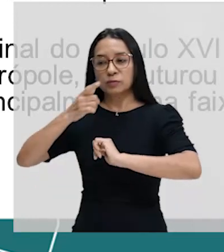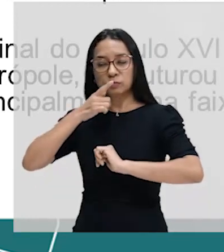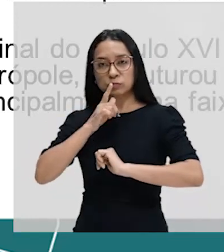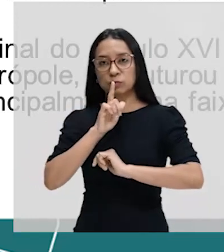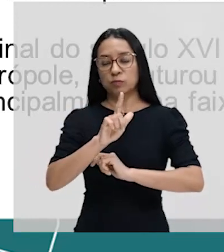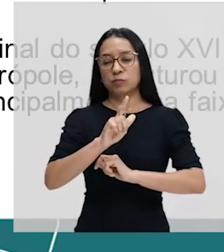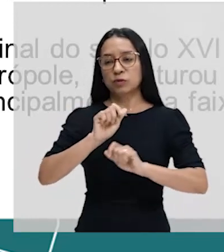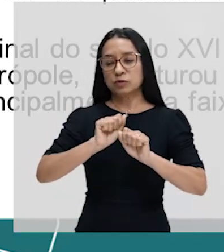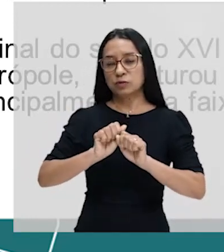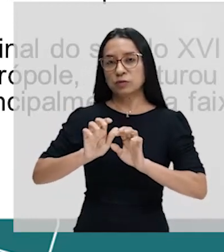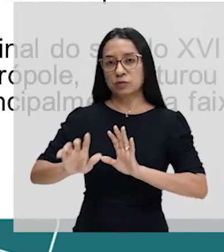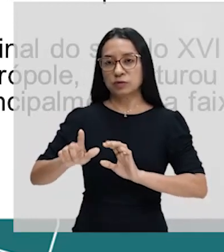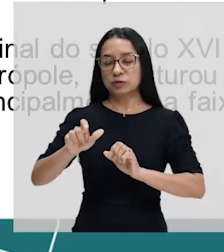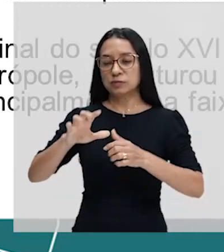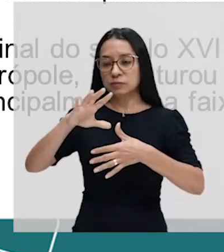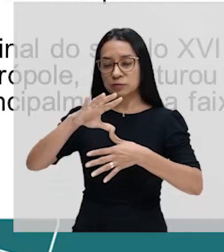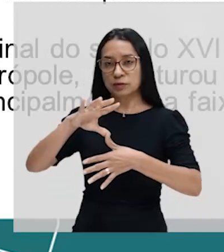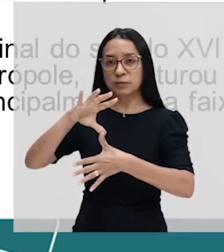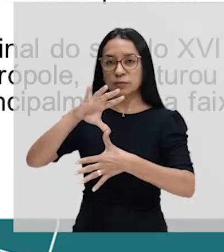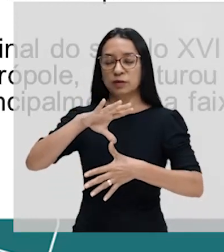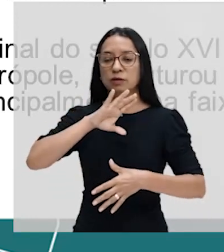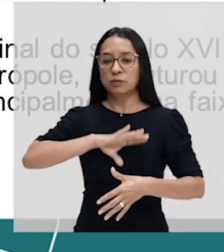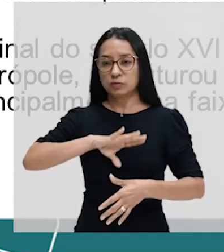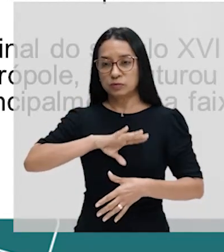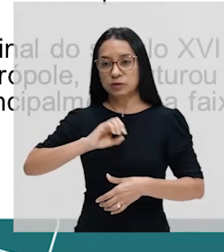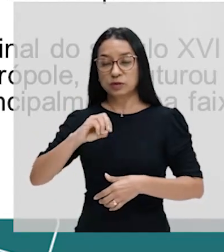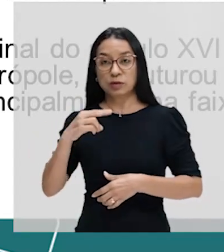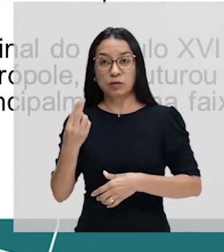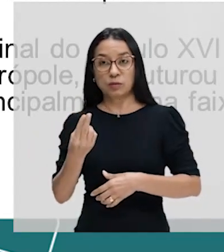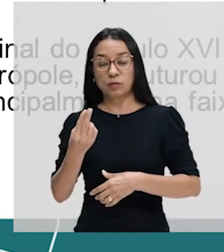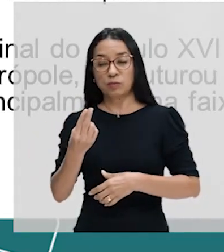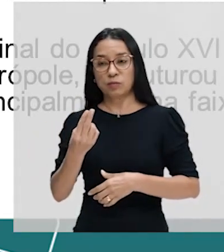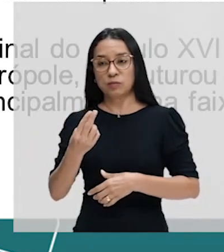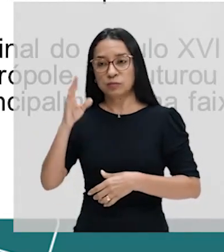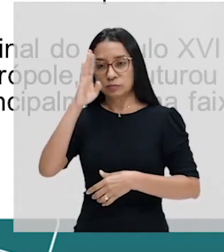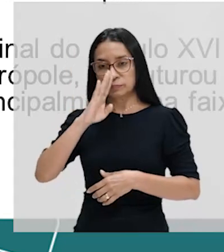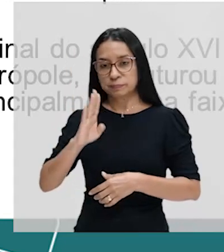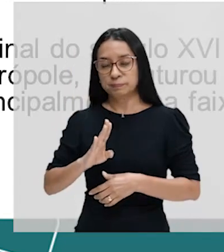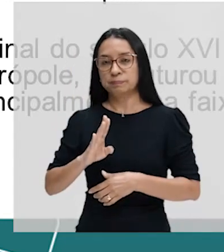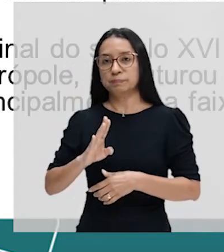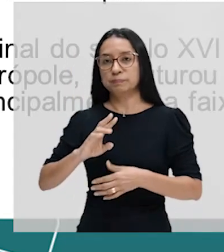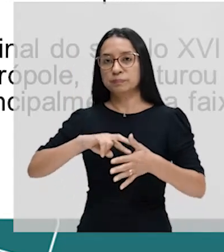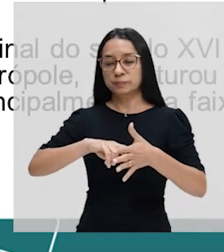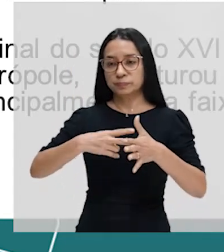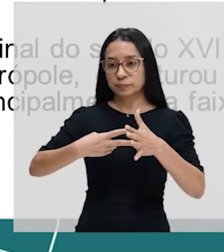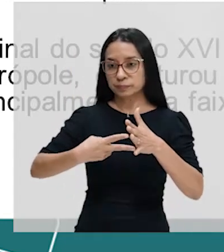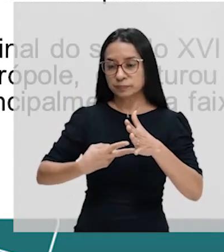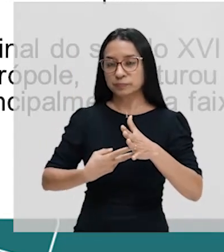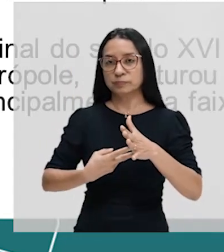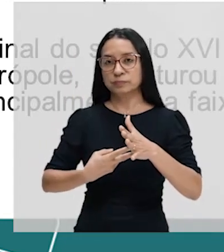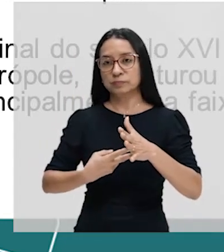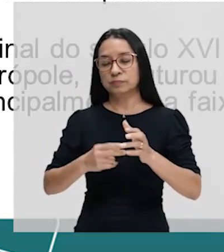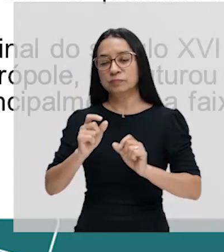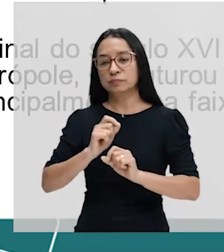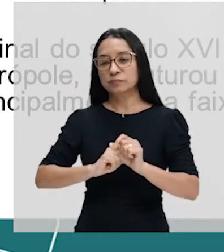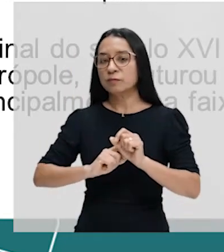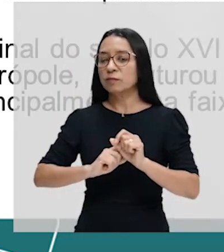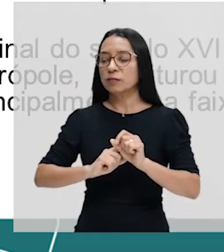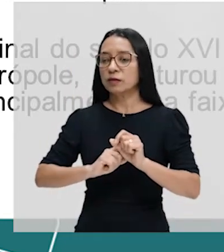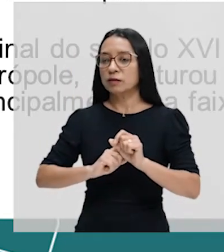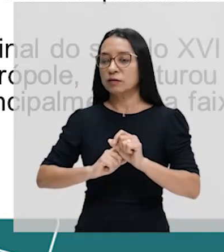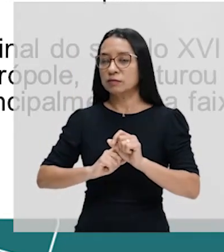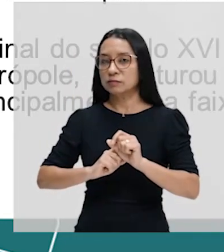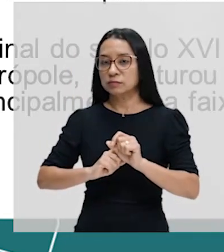aqui da América Portuguesa, ou seja, do Brasil, esse processo de conquista e colonização, ele está